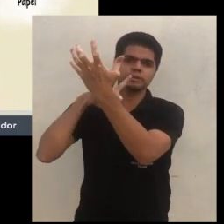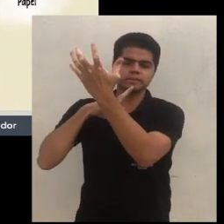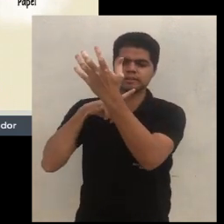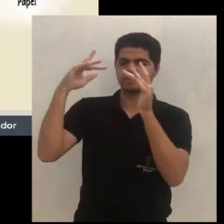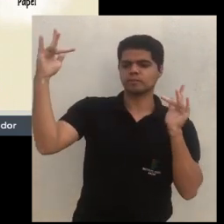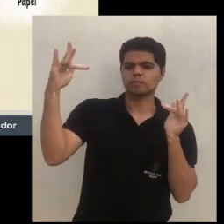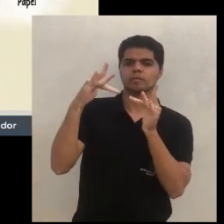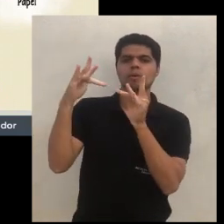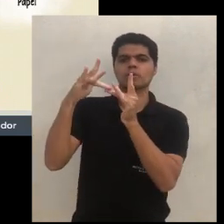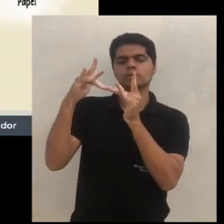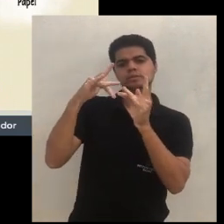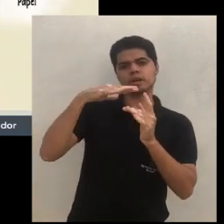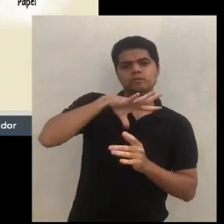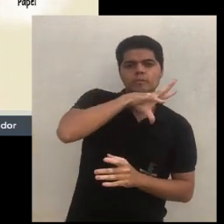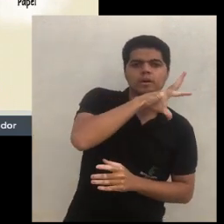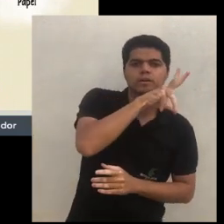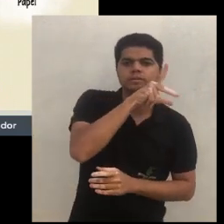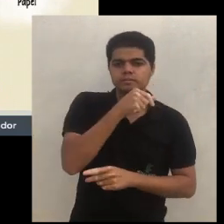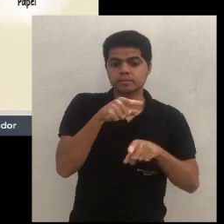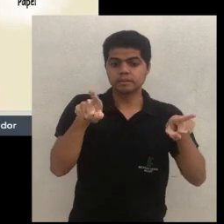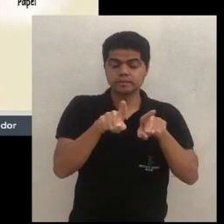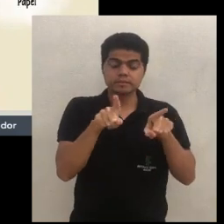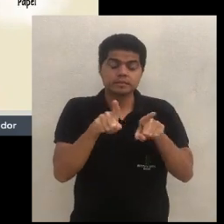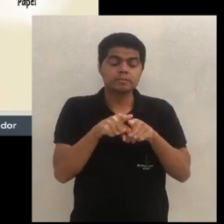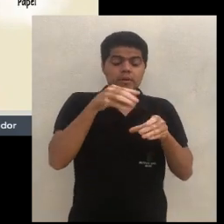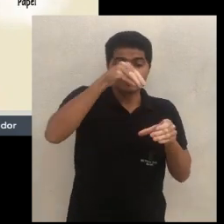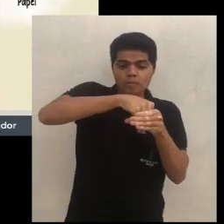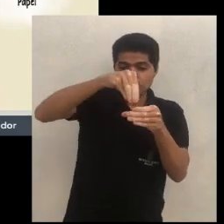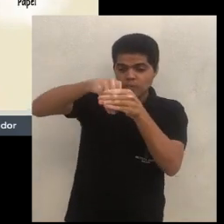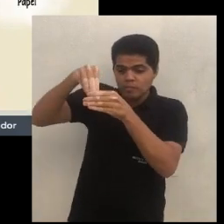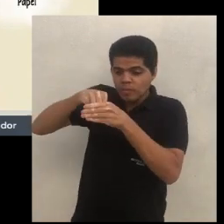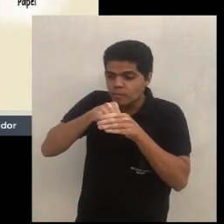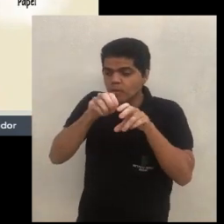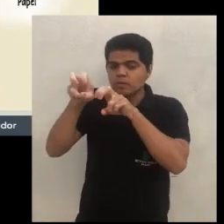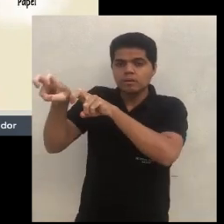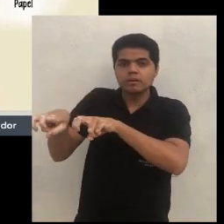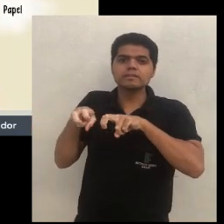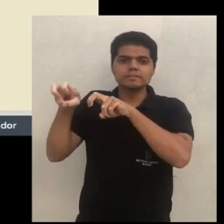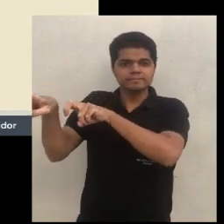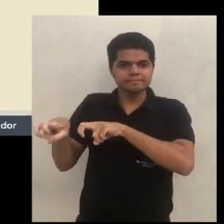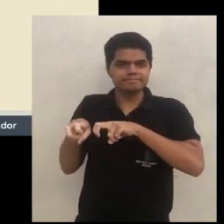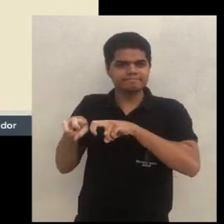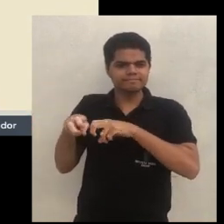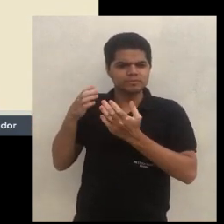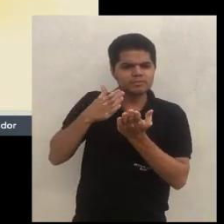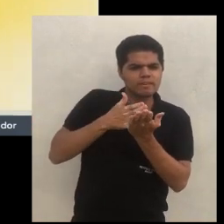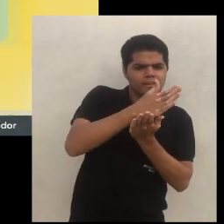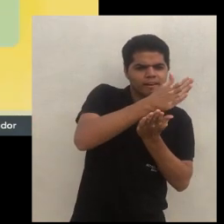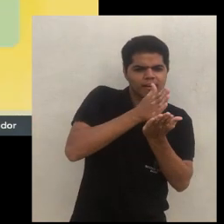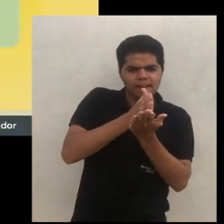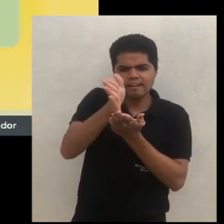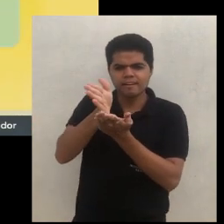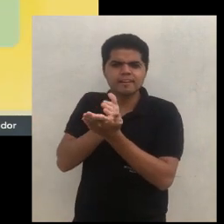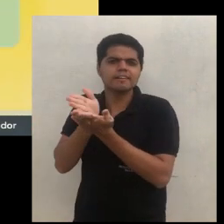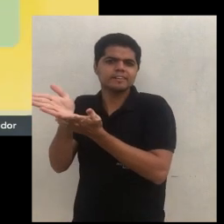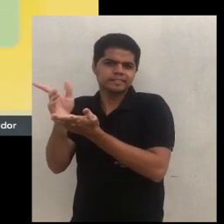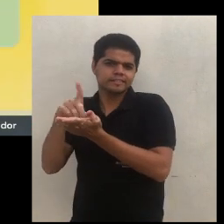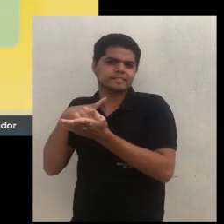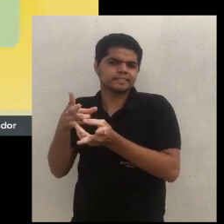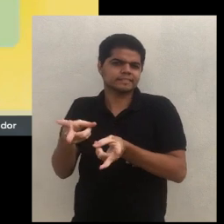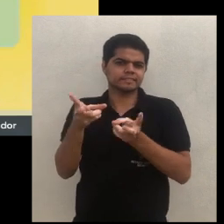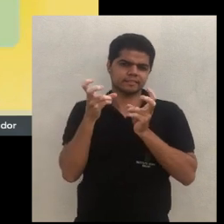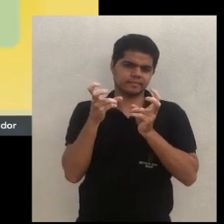animais ou com cultivos agrícolas. Então aí vem as linhas de trabalho da agrofloresta.